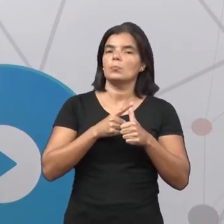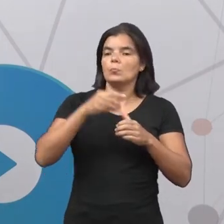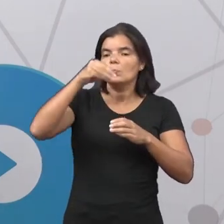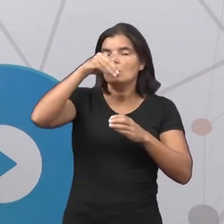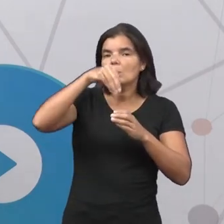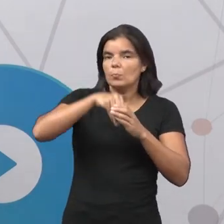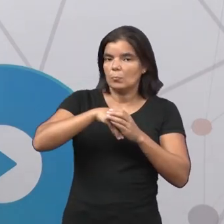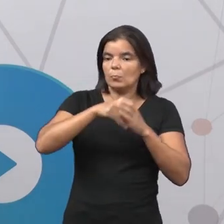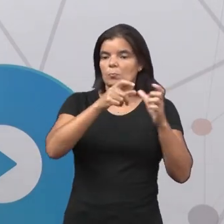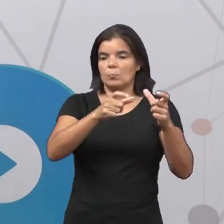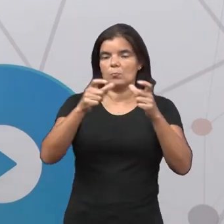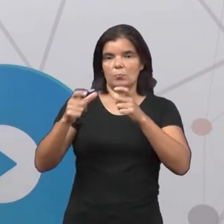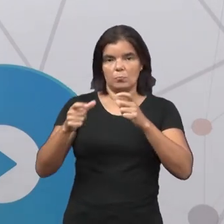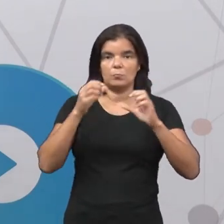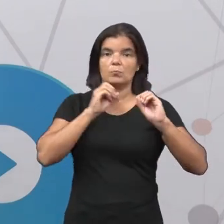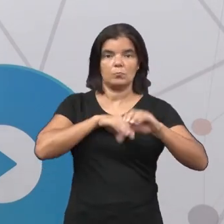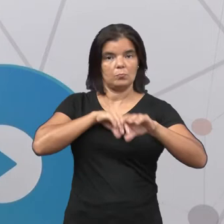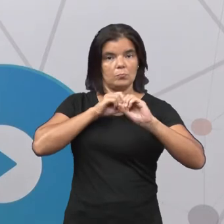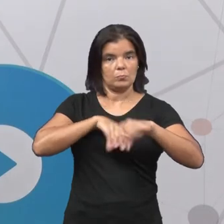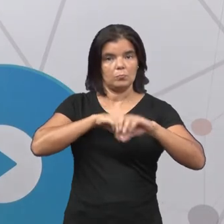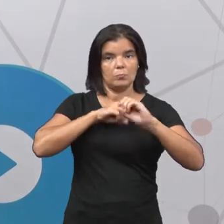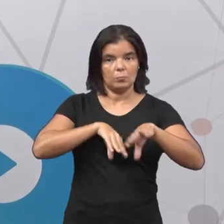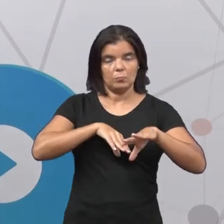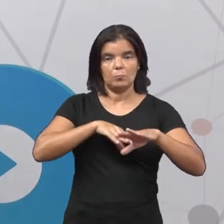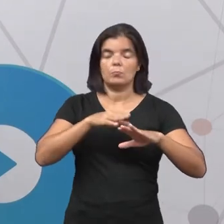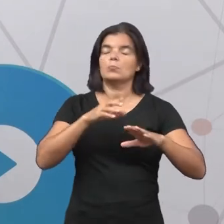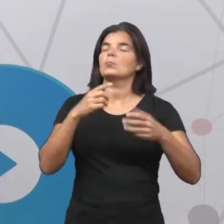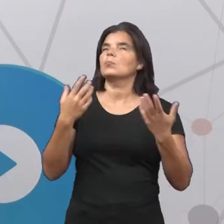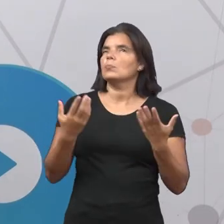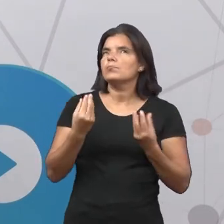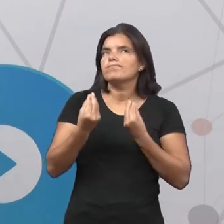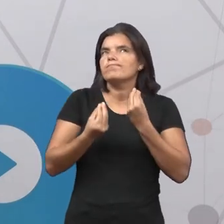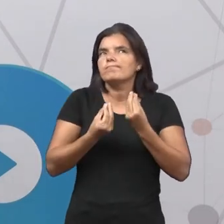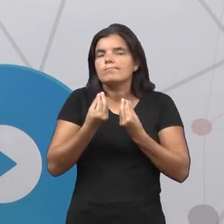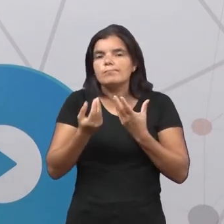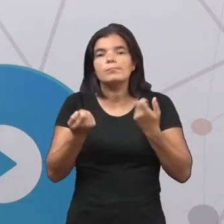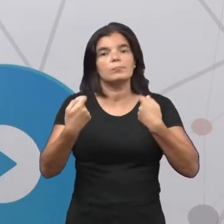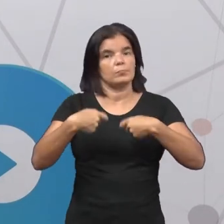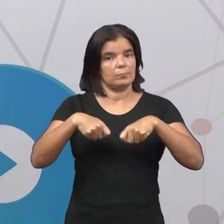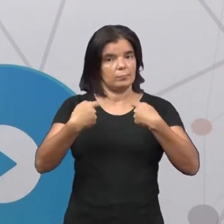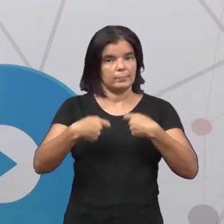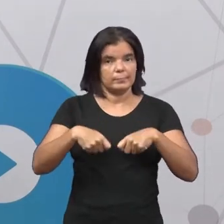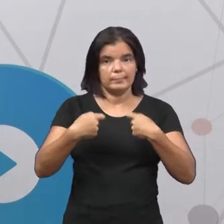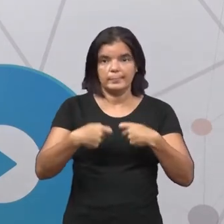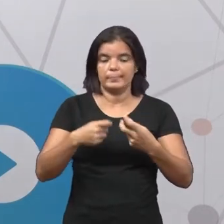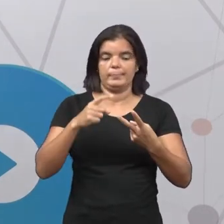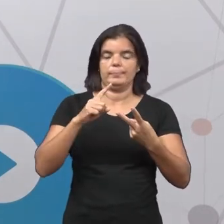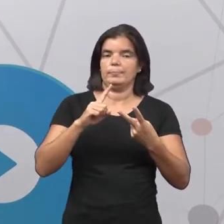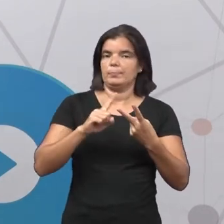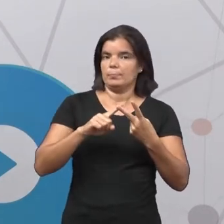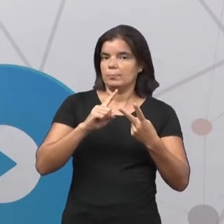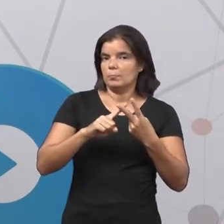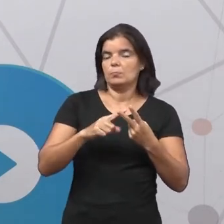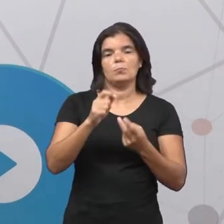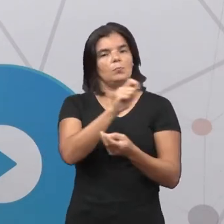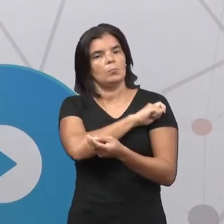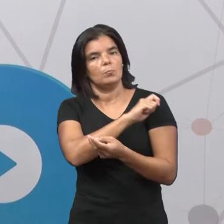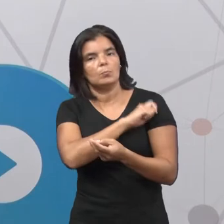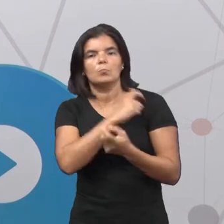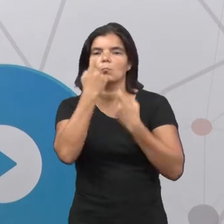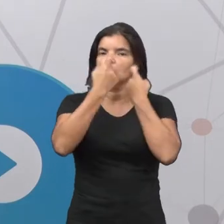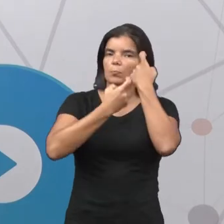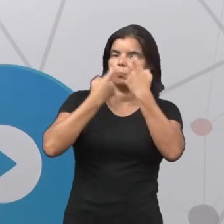dentro dos ambientes de ensino em relação àquilo que é necessário ao trato com aluno, a